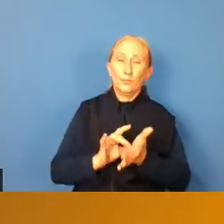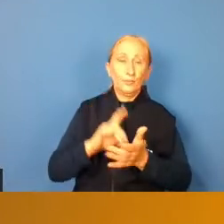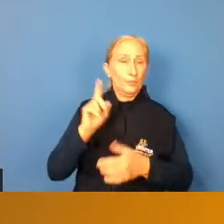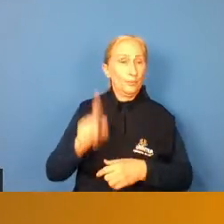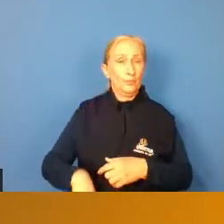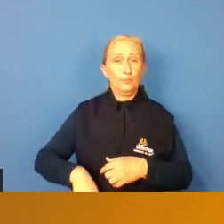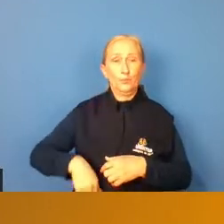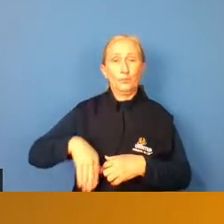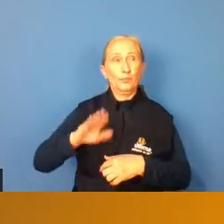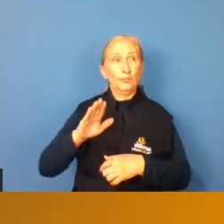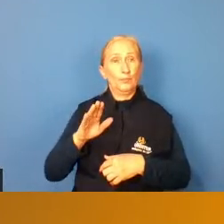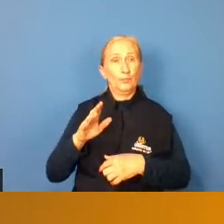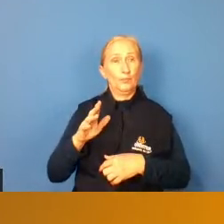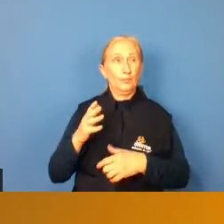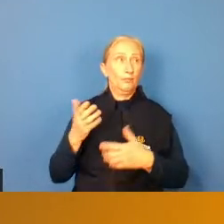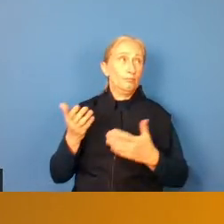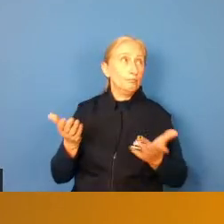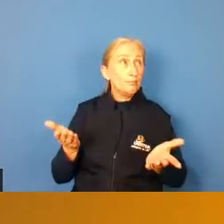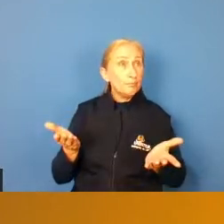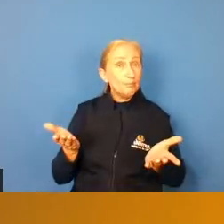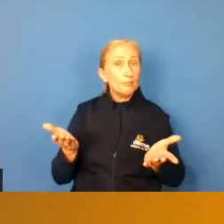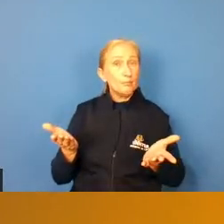é a mais a mais